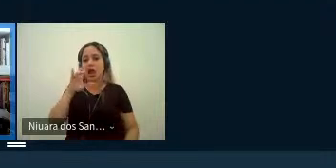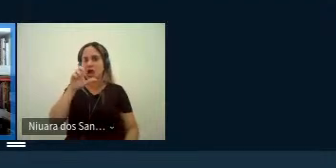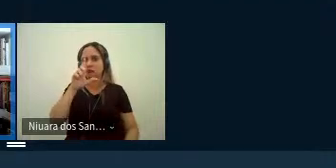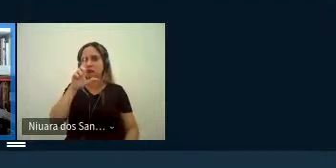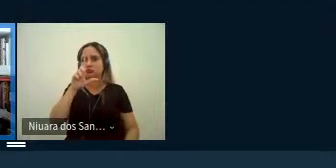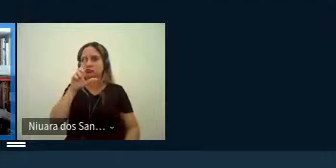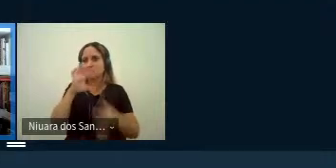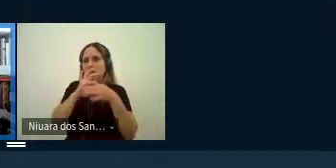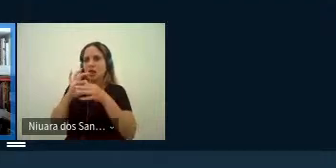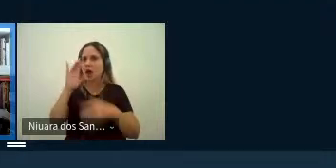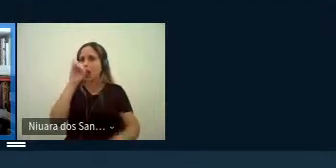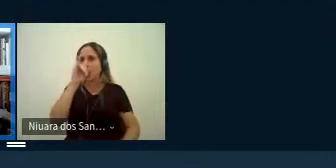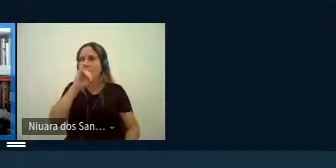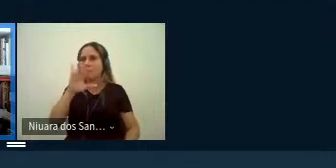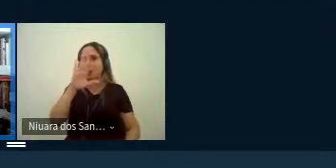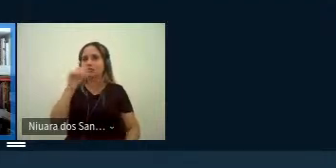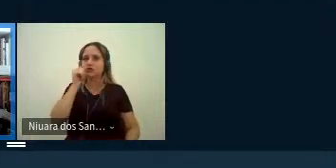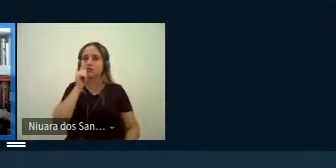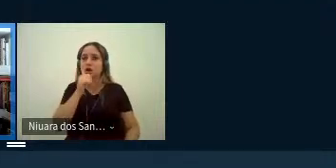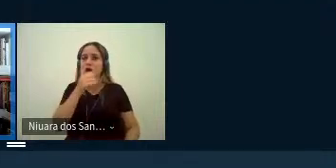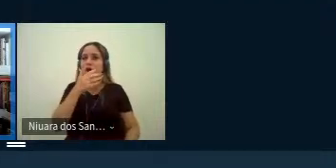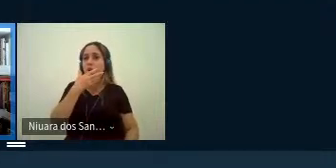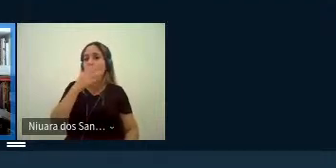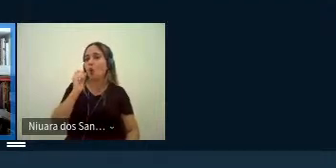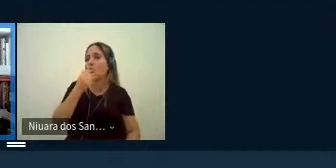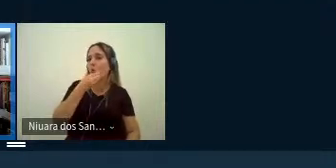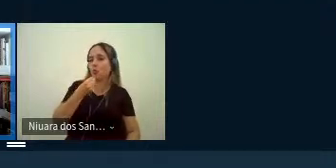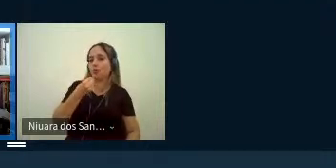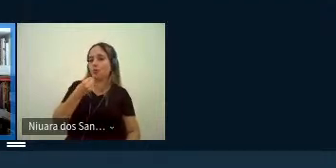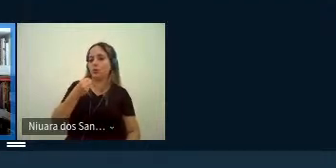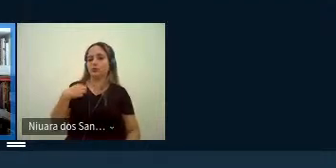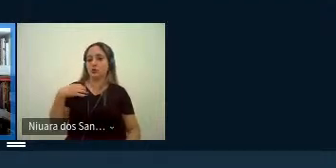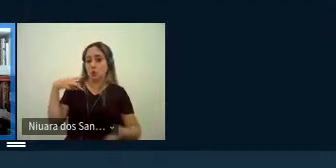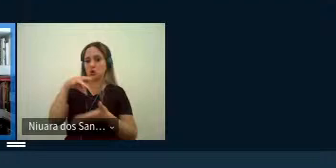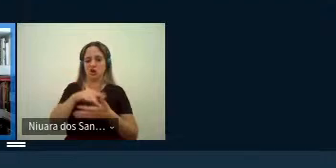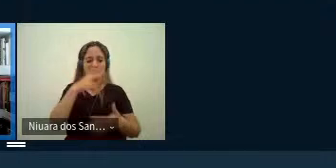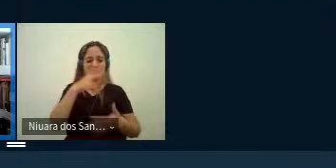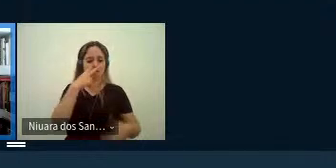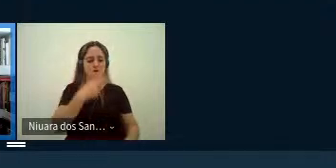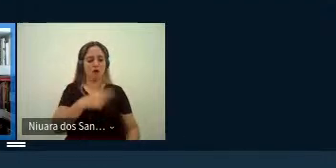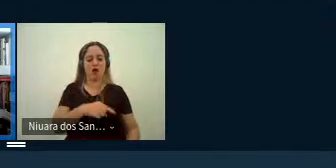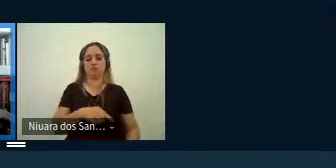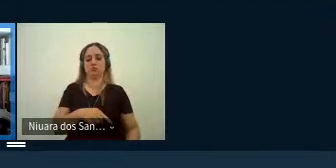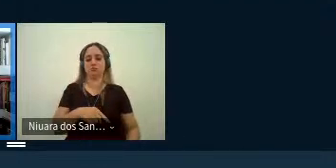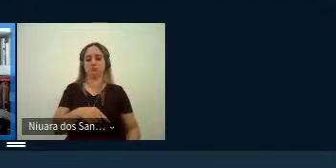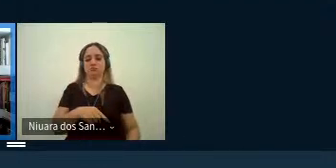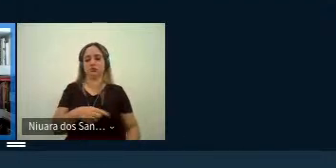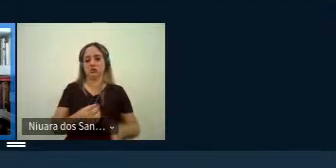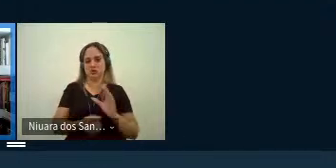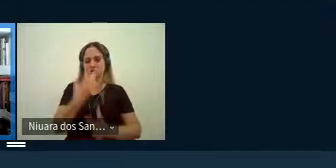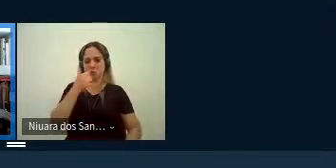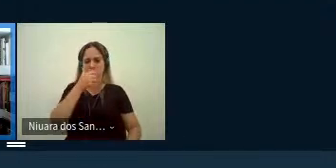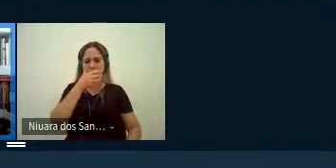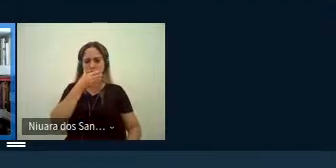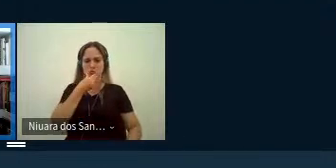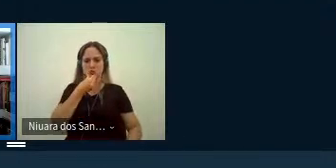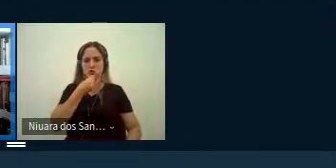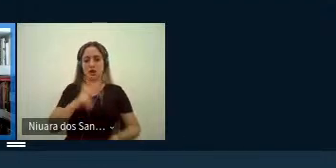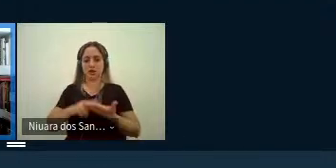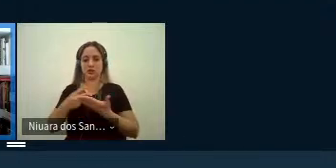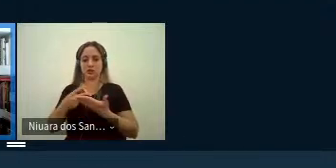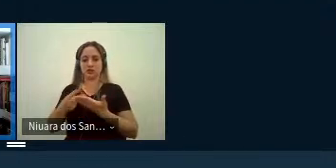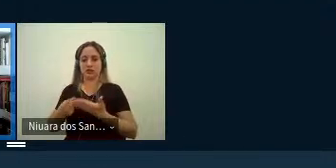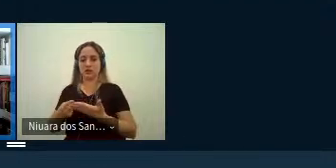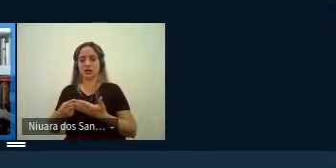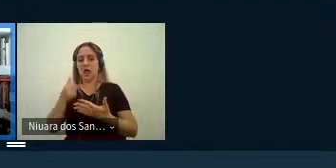e feminino o original é considerado o forte né o forte gerador masculino a tradução a